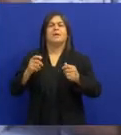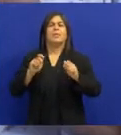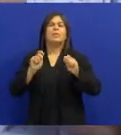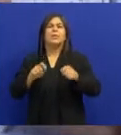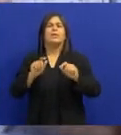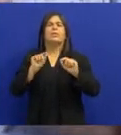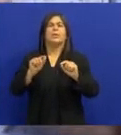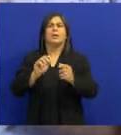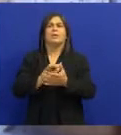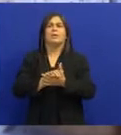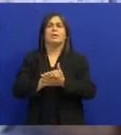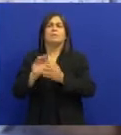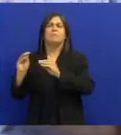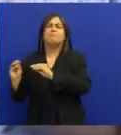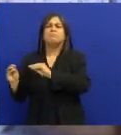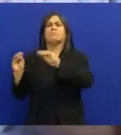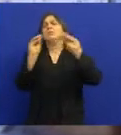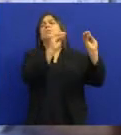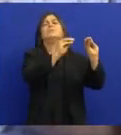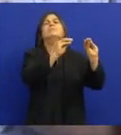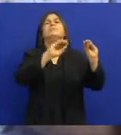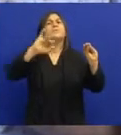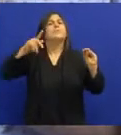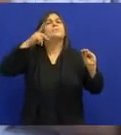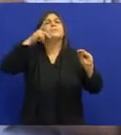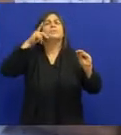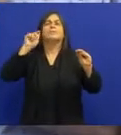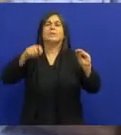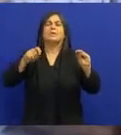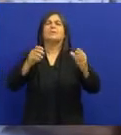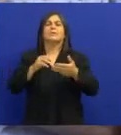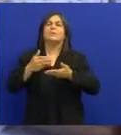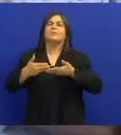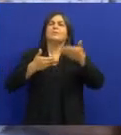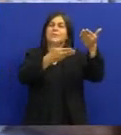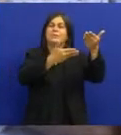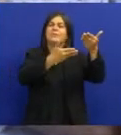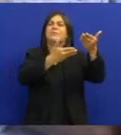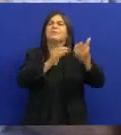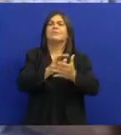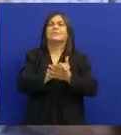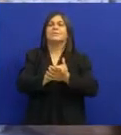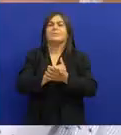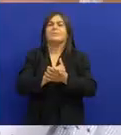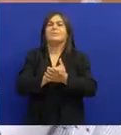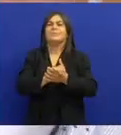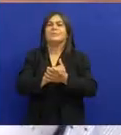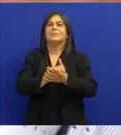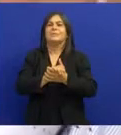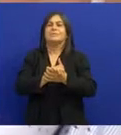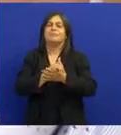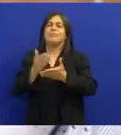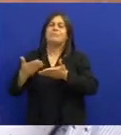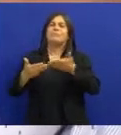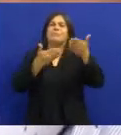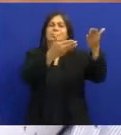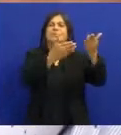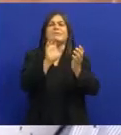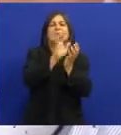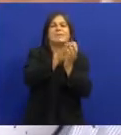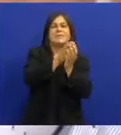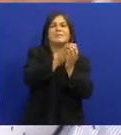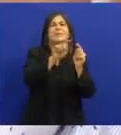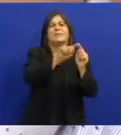Pensou na possibilidade De sair daqui De uma pessoa E coincidiu Com o convite Da Rádio Ronaldo Comércio Em 1948 Ele